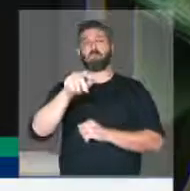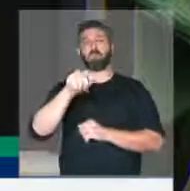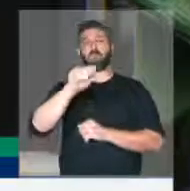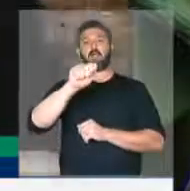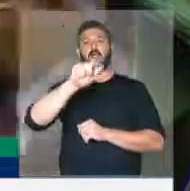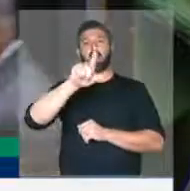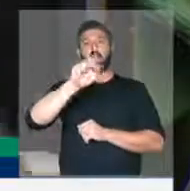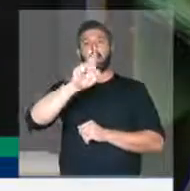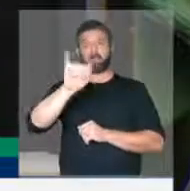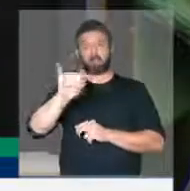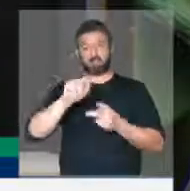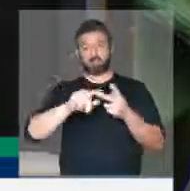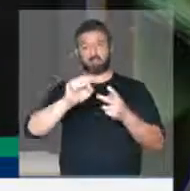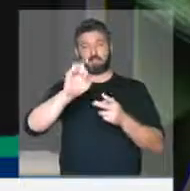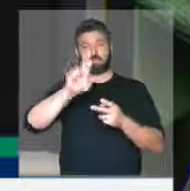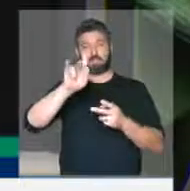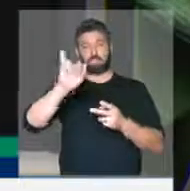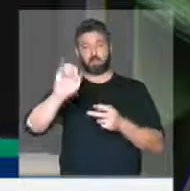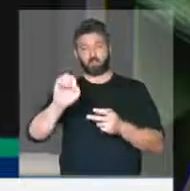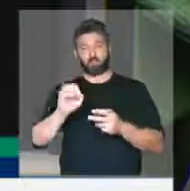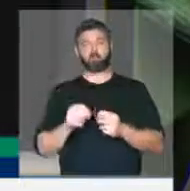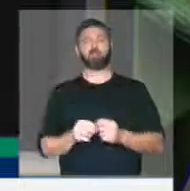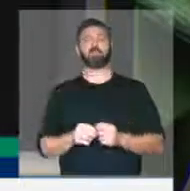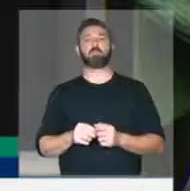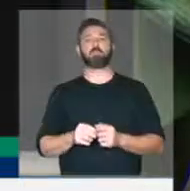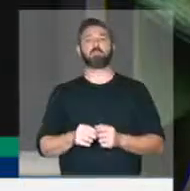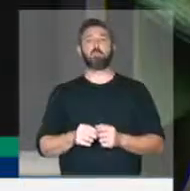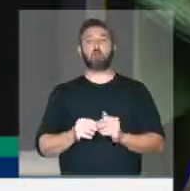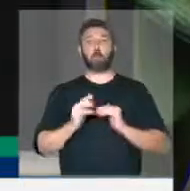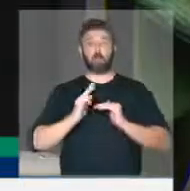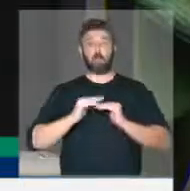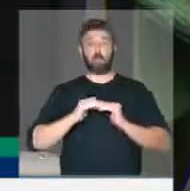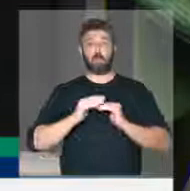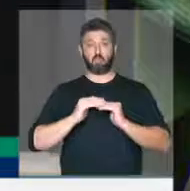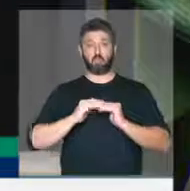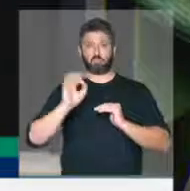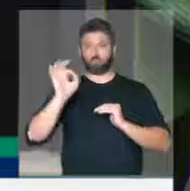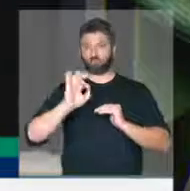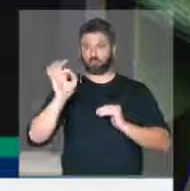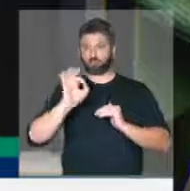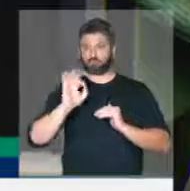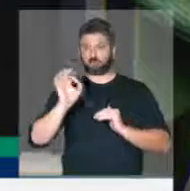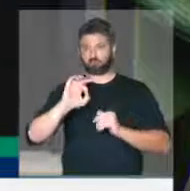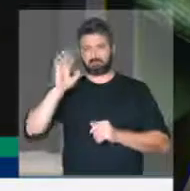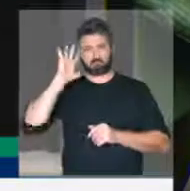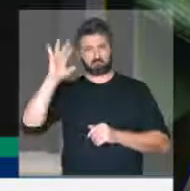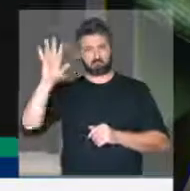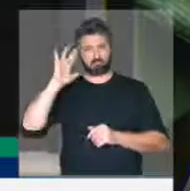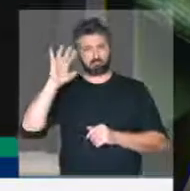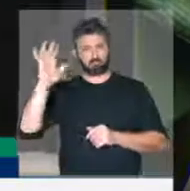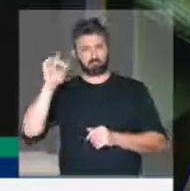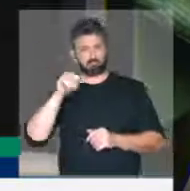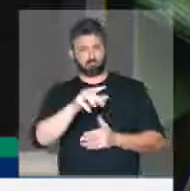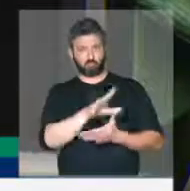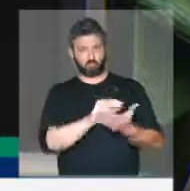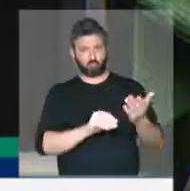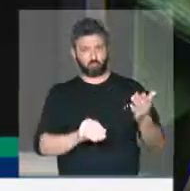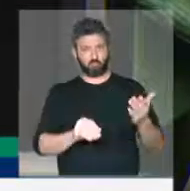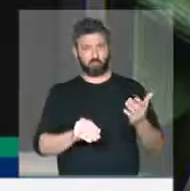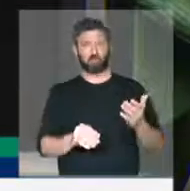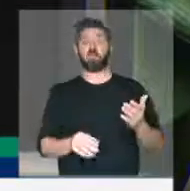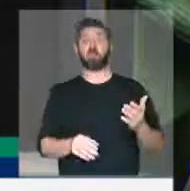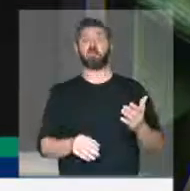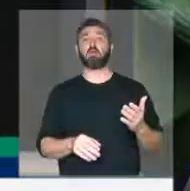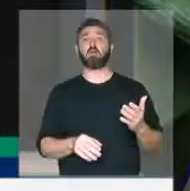e pelo professor Sérgio, lá a alíquota mínima que foi expressa no modelo